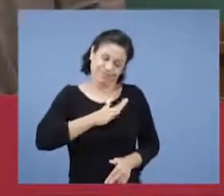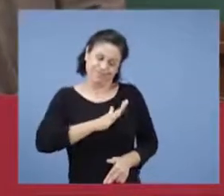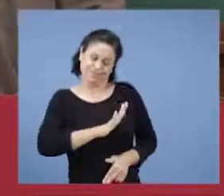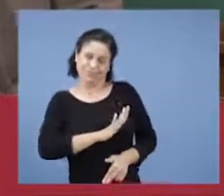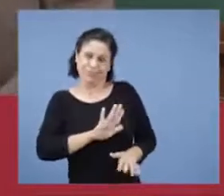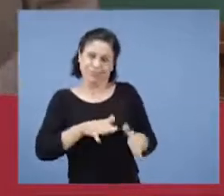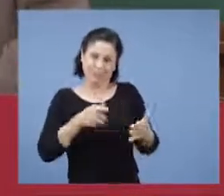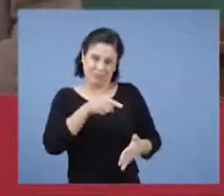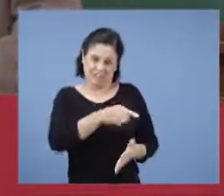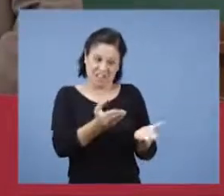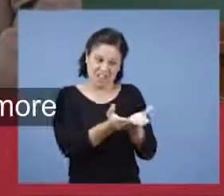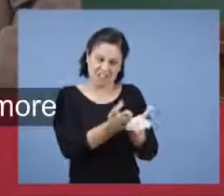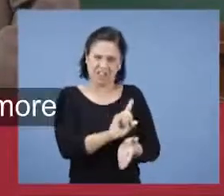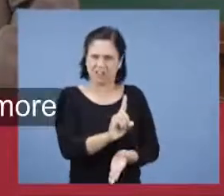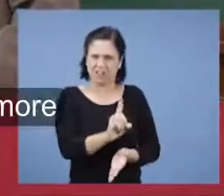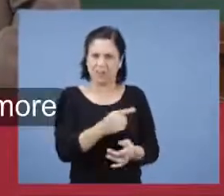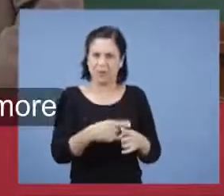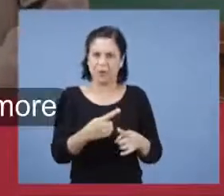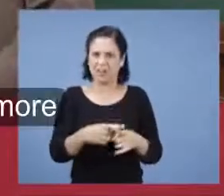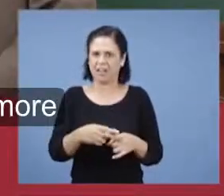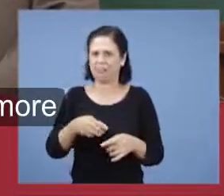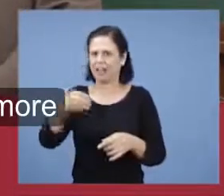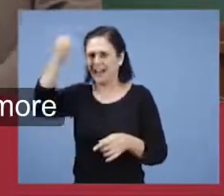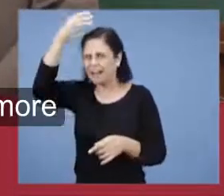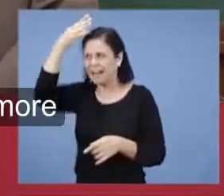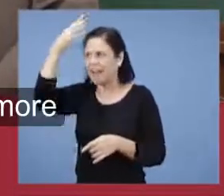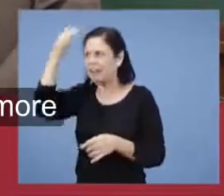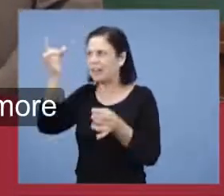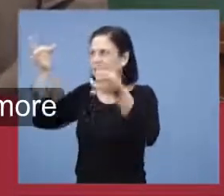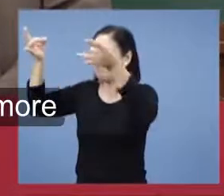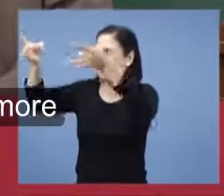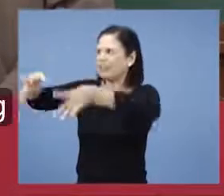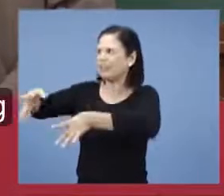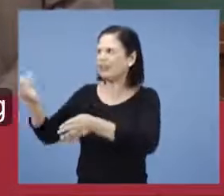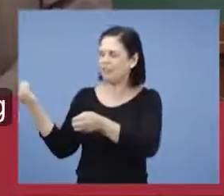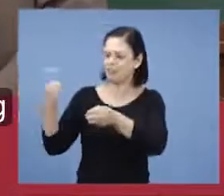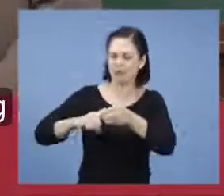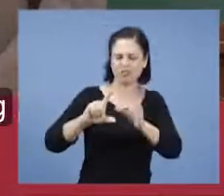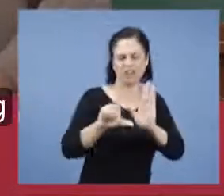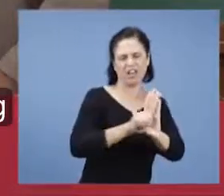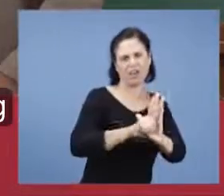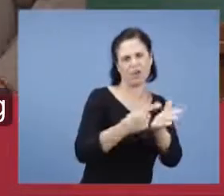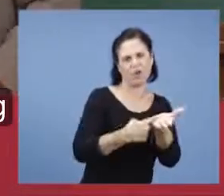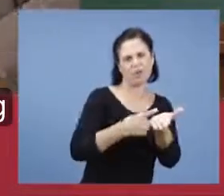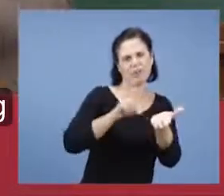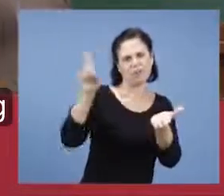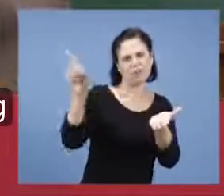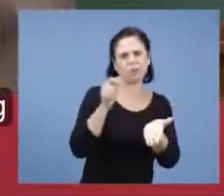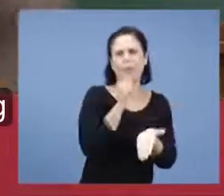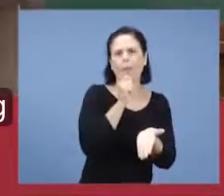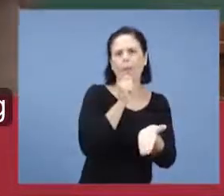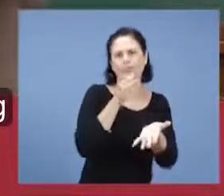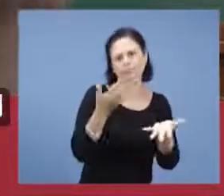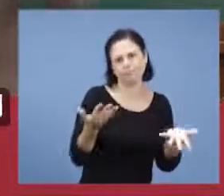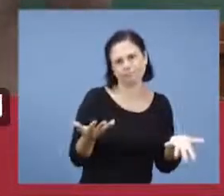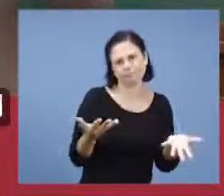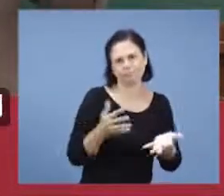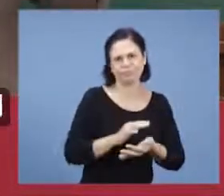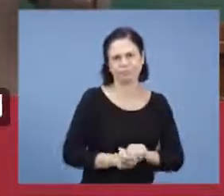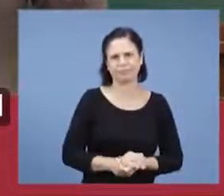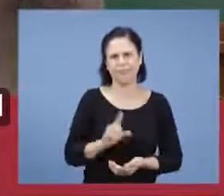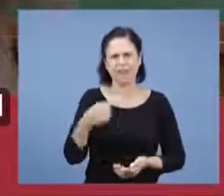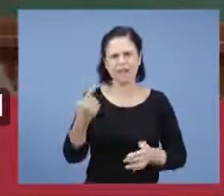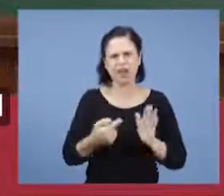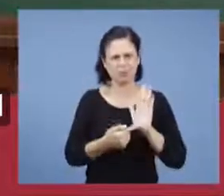crente, não é coisa em cima nenhuma. Ele deixou a graça e foi para a lei. Então, não tem mais compromisso. Não estamos aqui, evidenciando